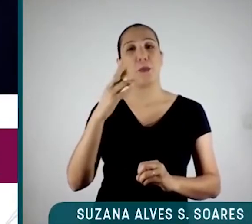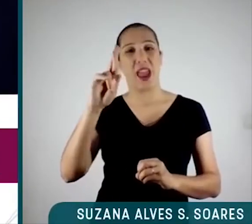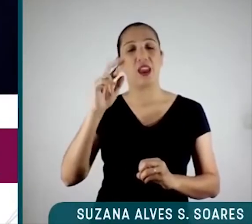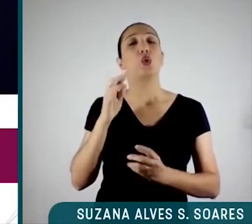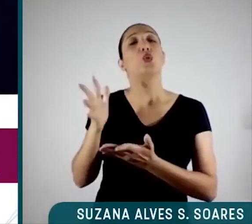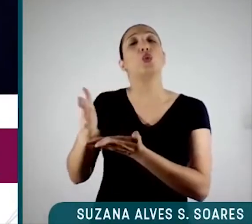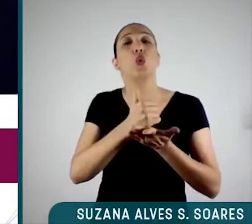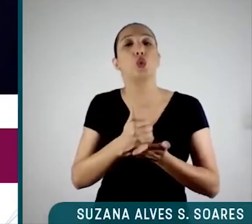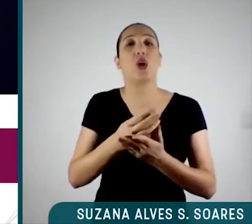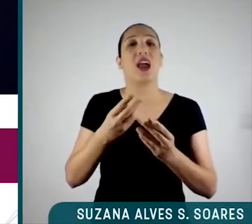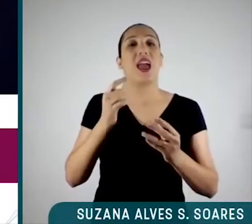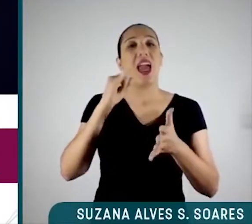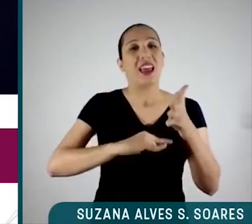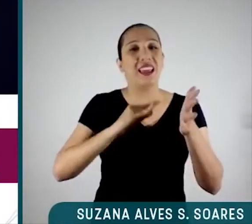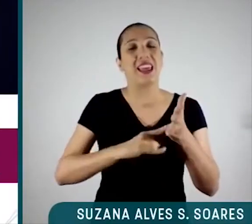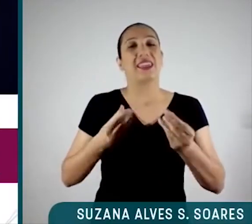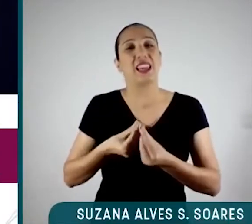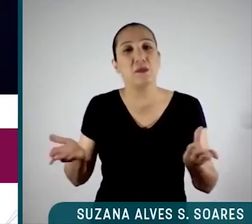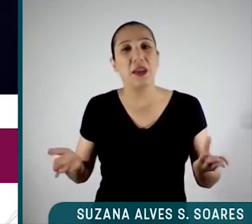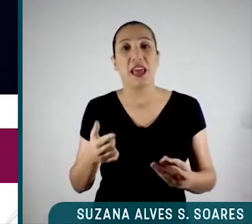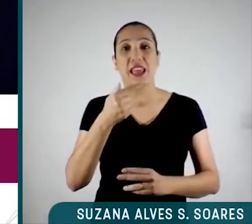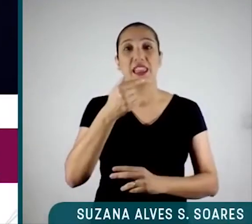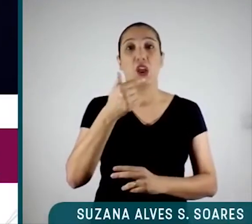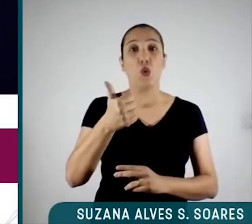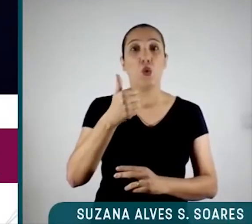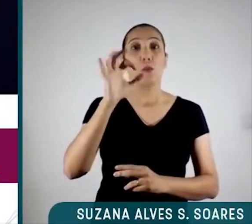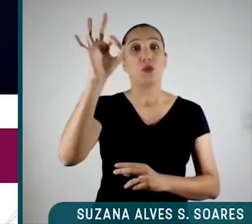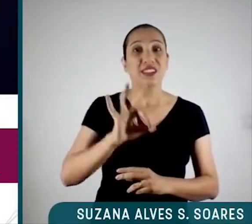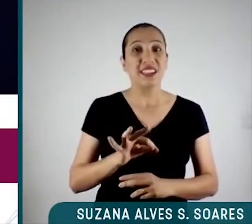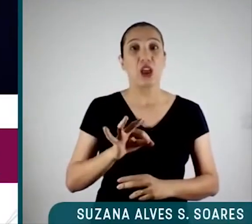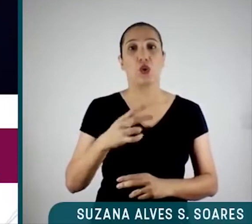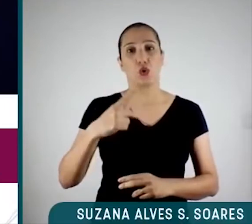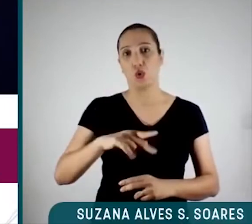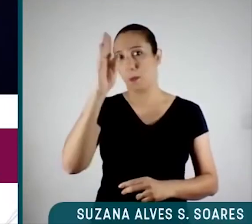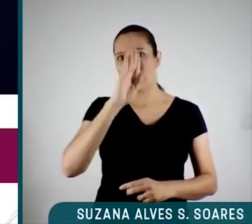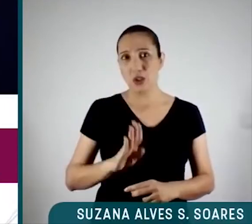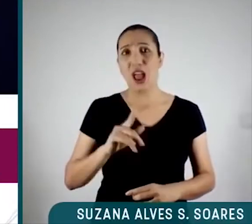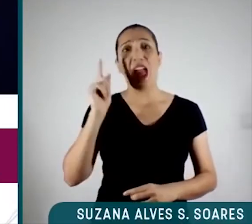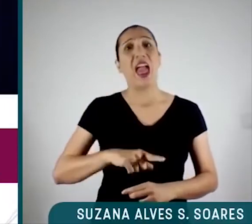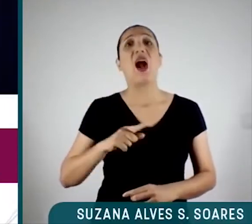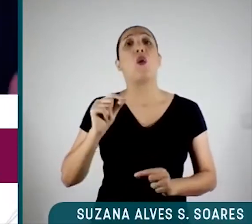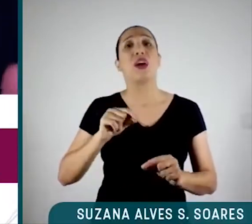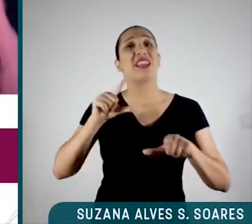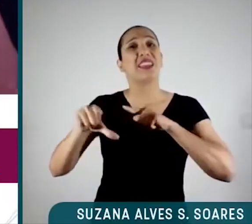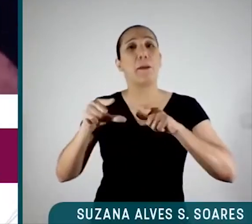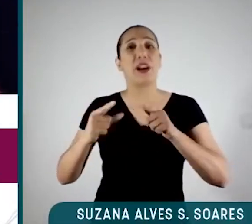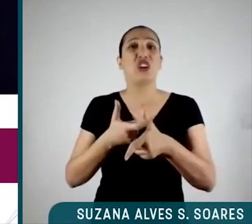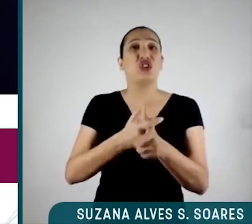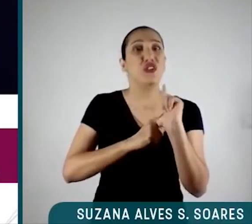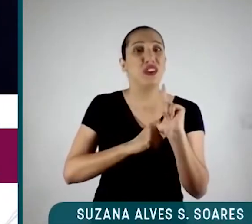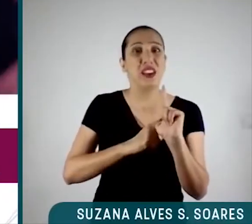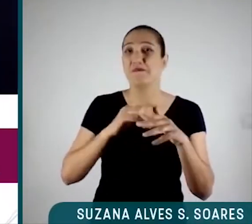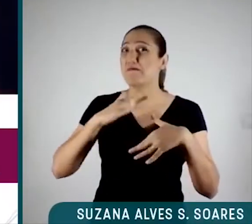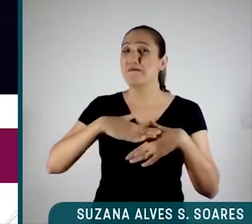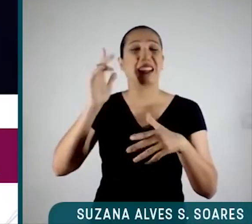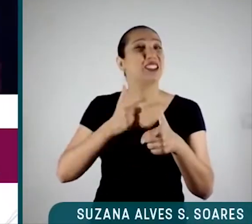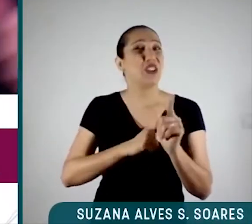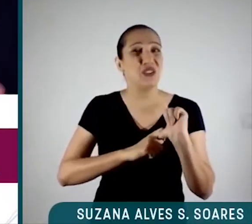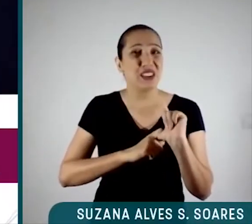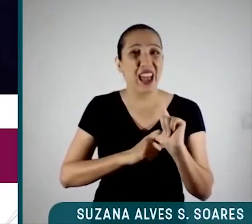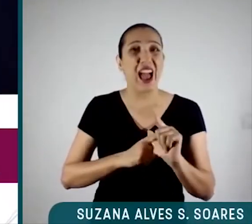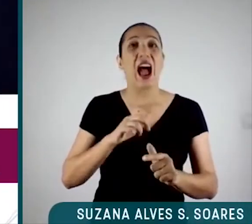51% do orçamento brasileiro é serviço da dívida, rolagem, amortização